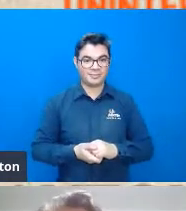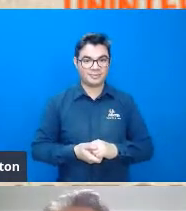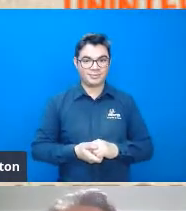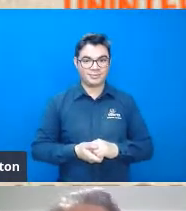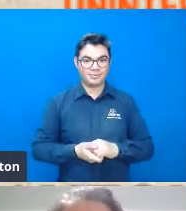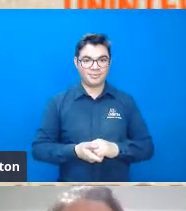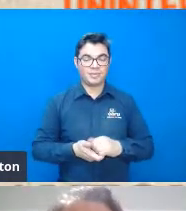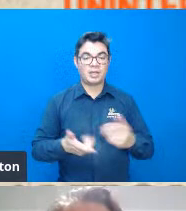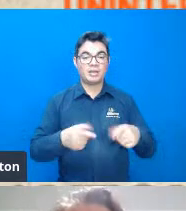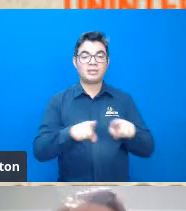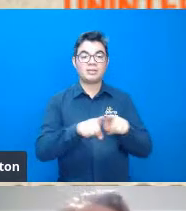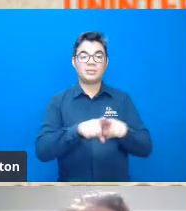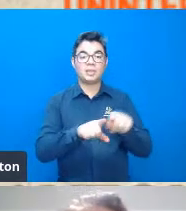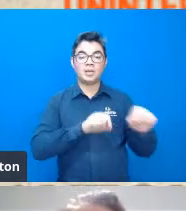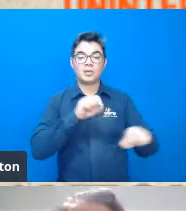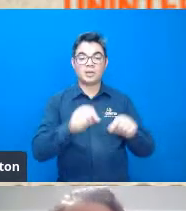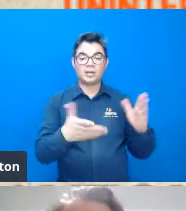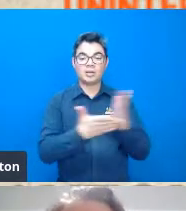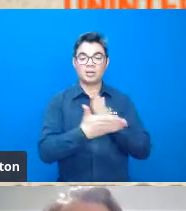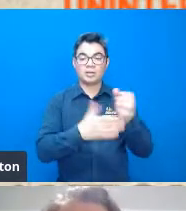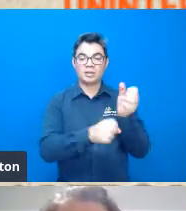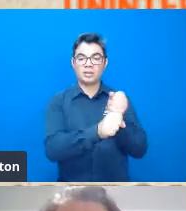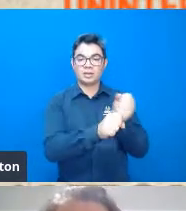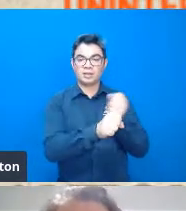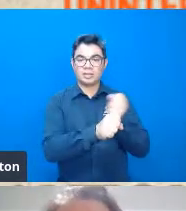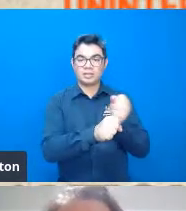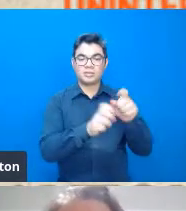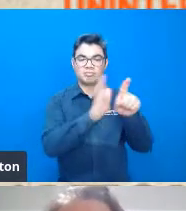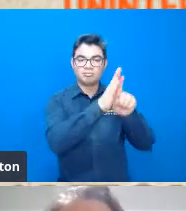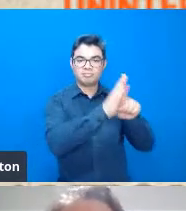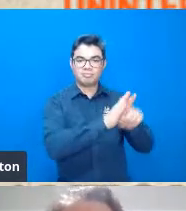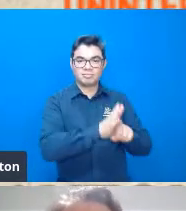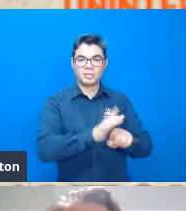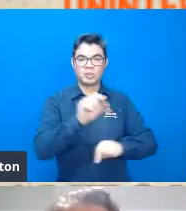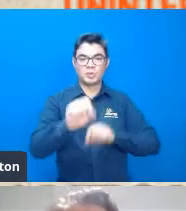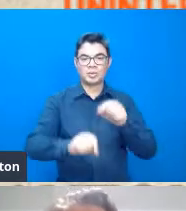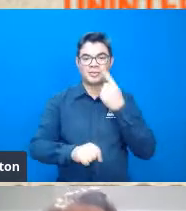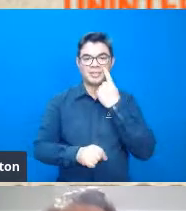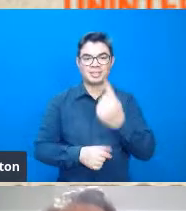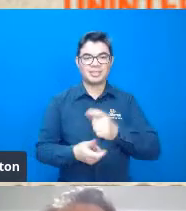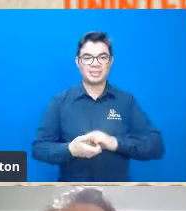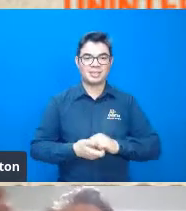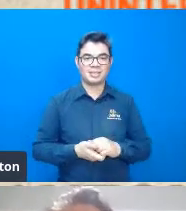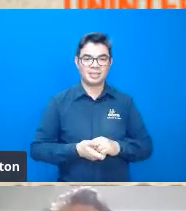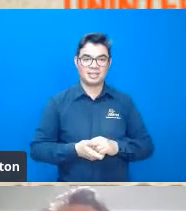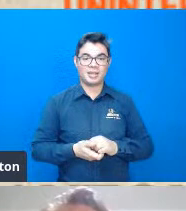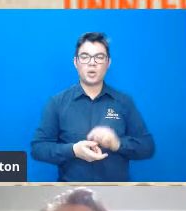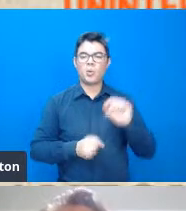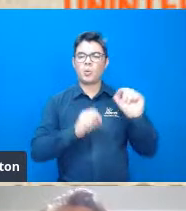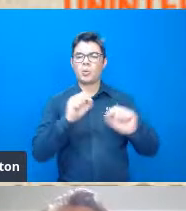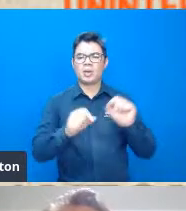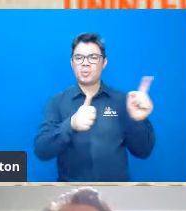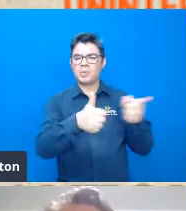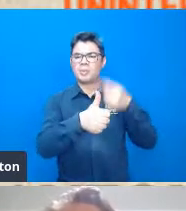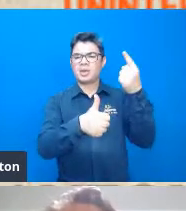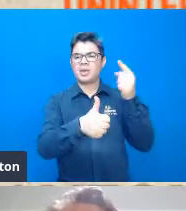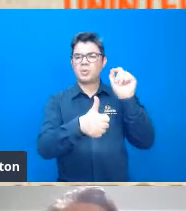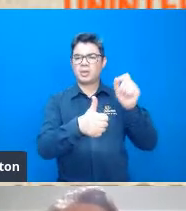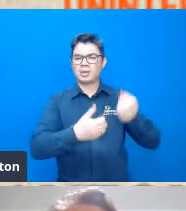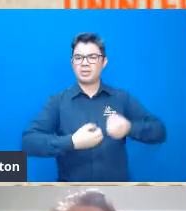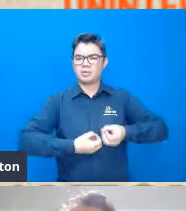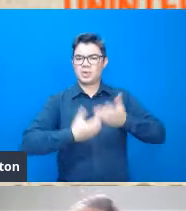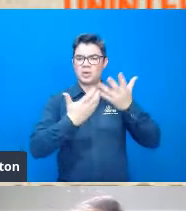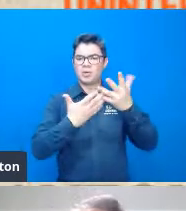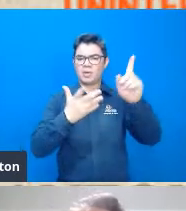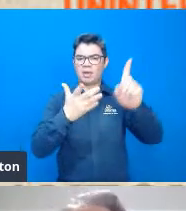Alguns anos atrás, ele foi questionado em uma entrevista, que é a pergunta que vai aparecer agora, que o que, em primeiro lugar, tinha inspirado